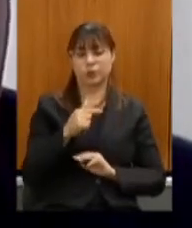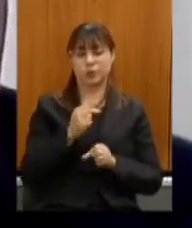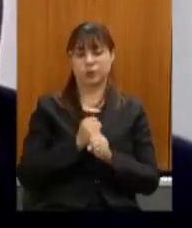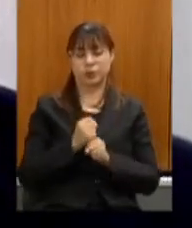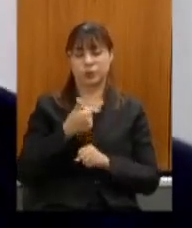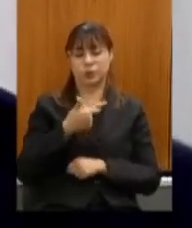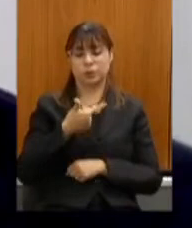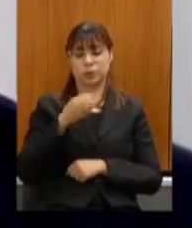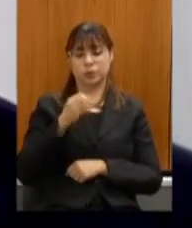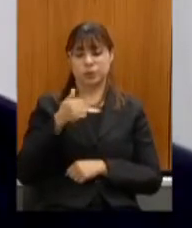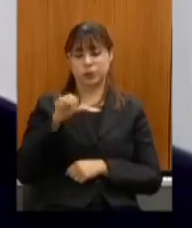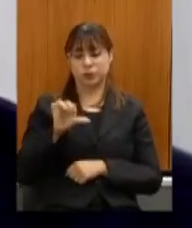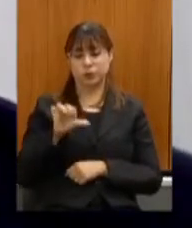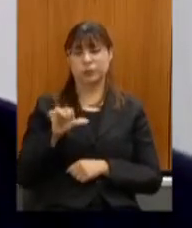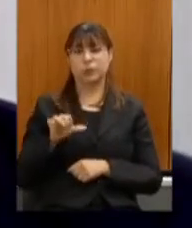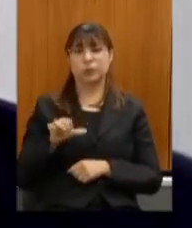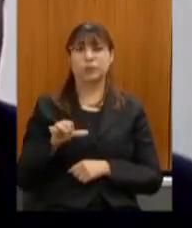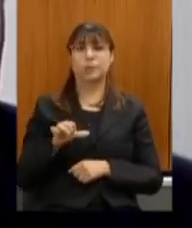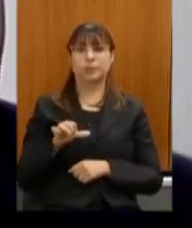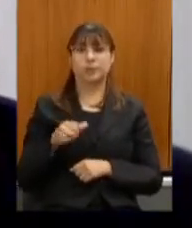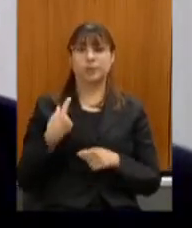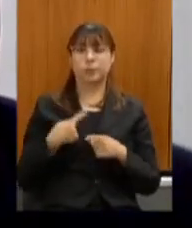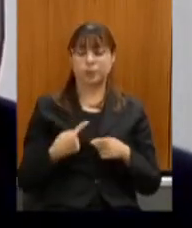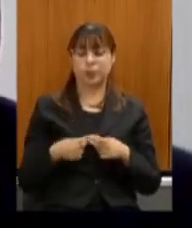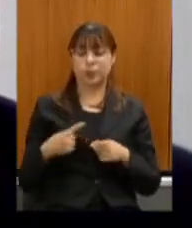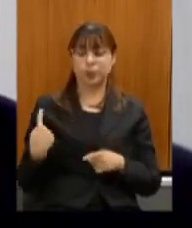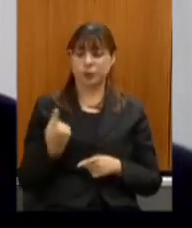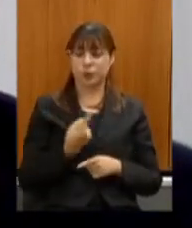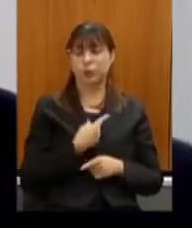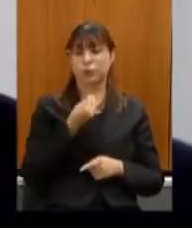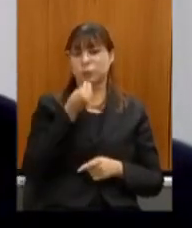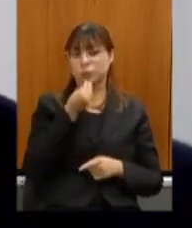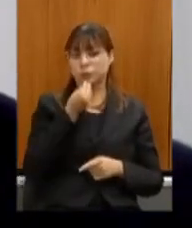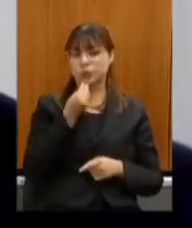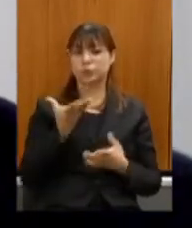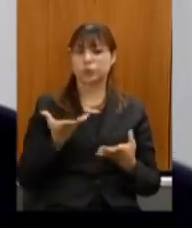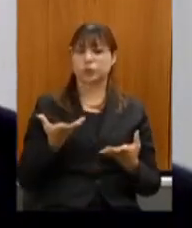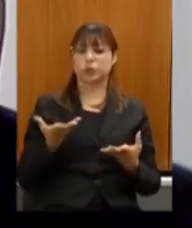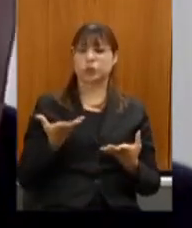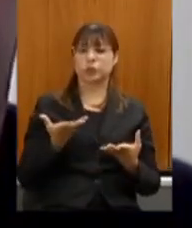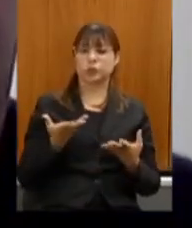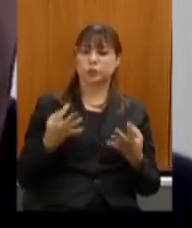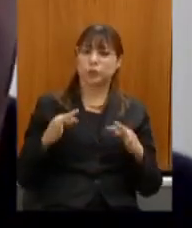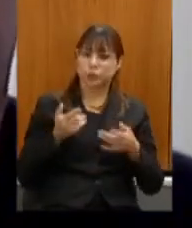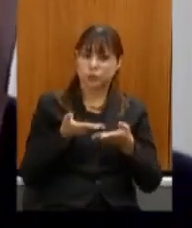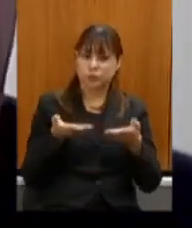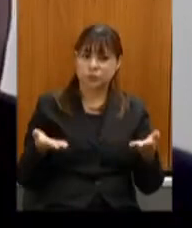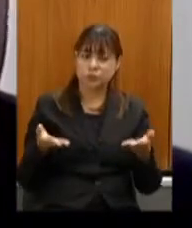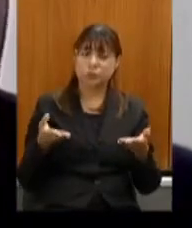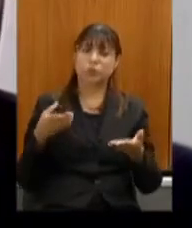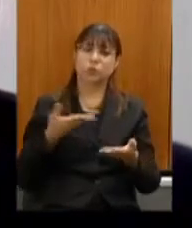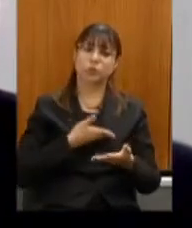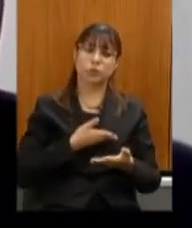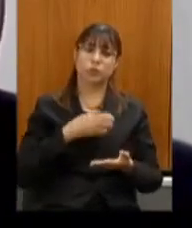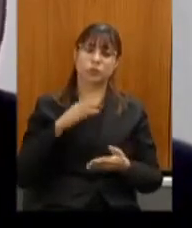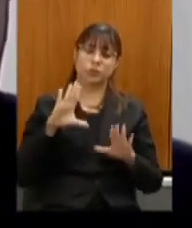justamente para isso para que a gente possa sensibilizar os nossos colegas da Assembleia senhor presidente para que possa aí